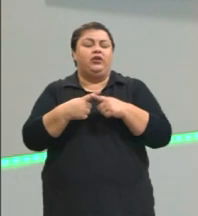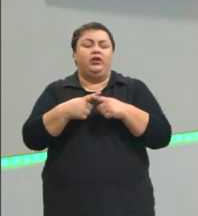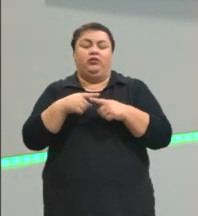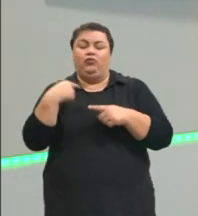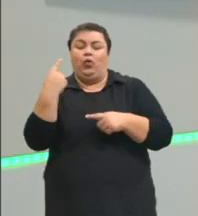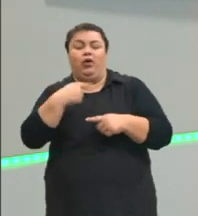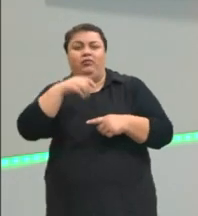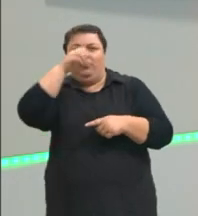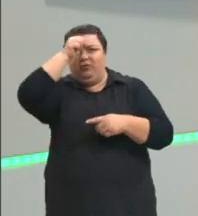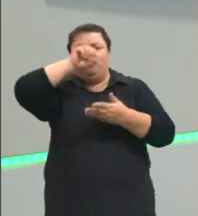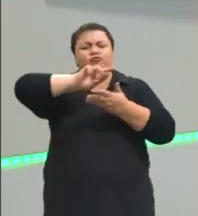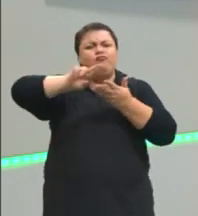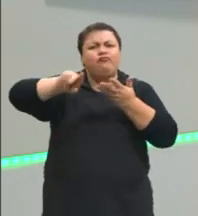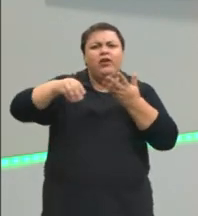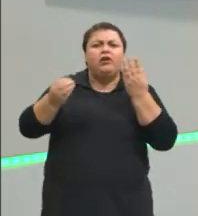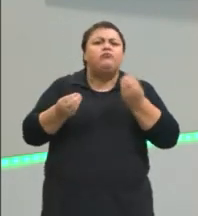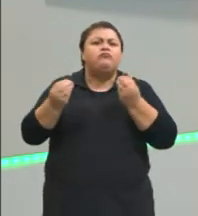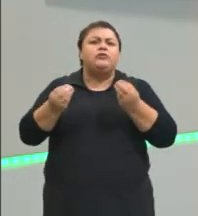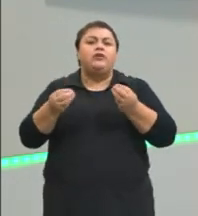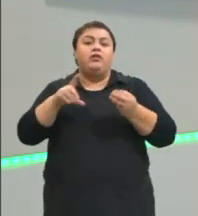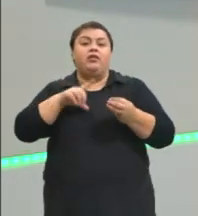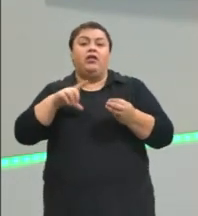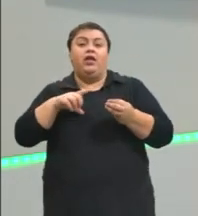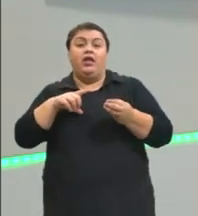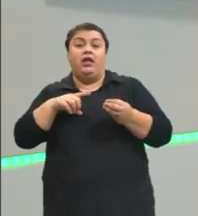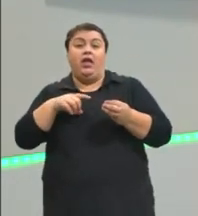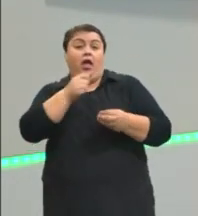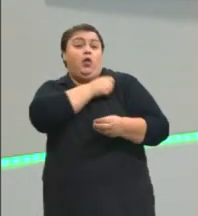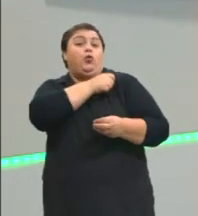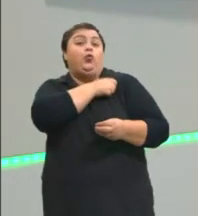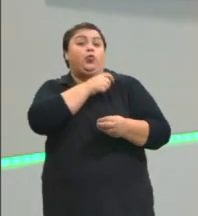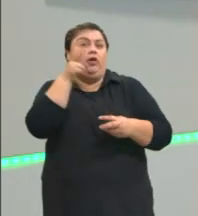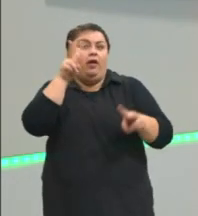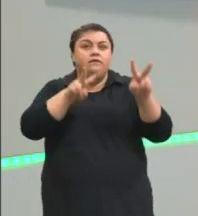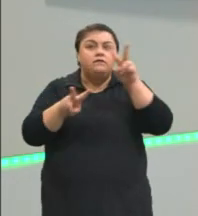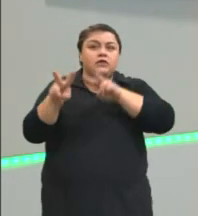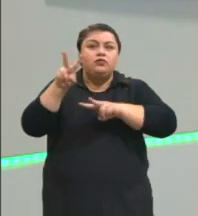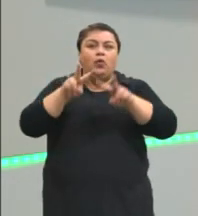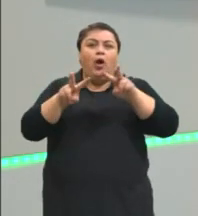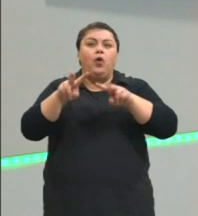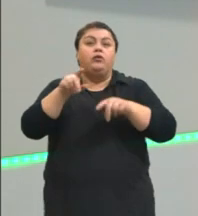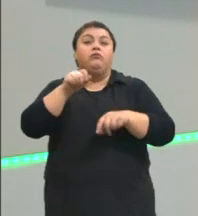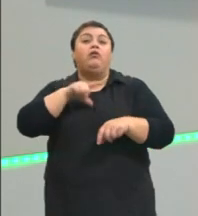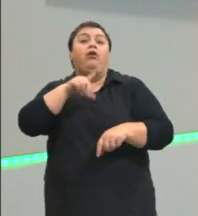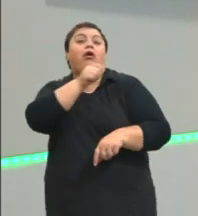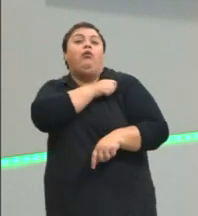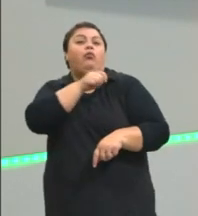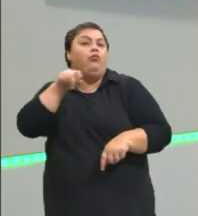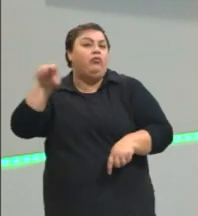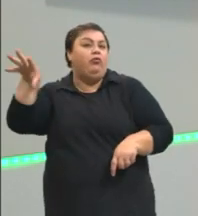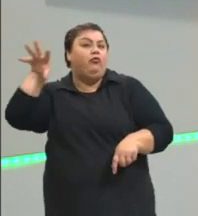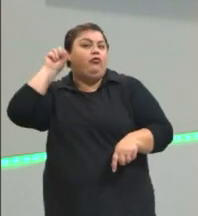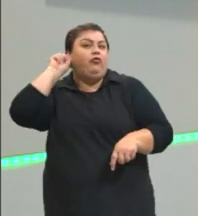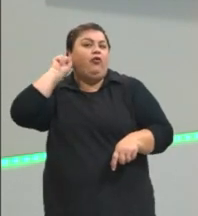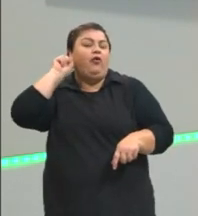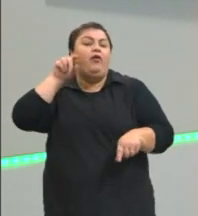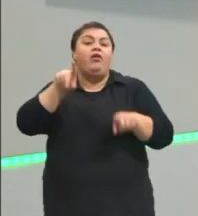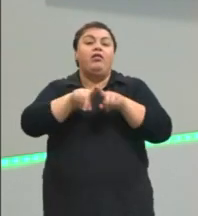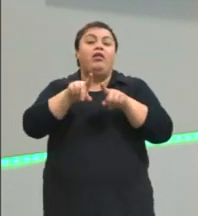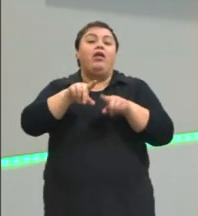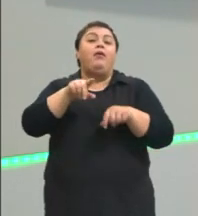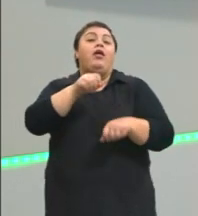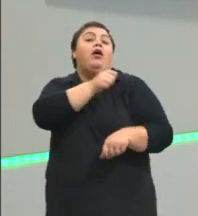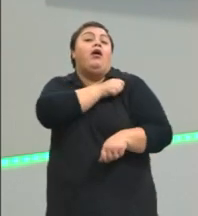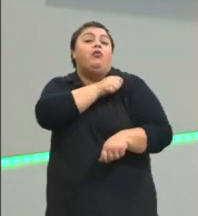maneiras. Tem aluno que é visual, tem aluno que é auditivo e tem aluno que aprende através da experiência.